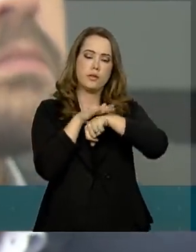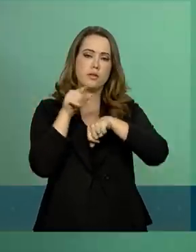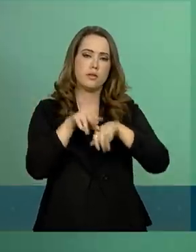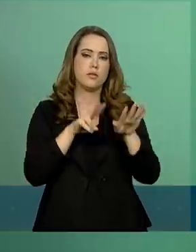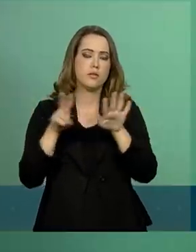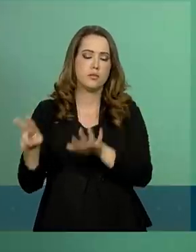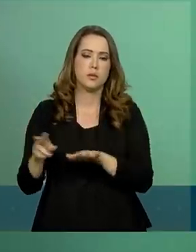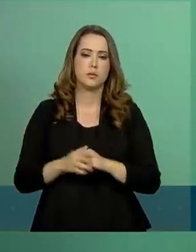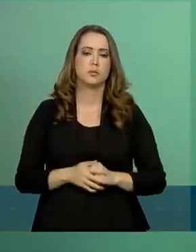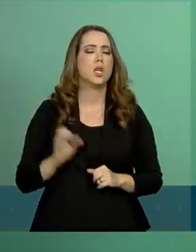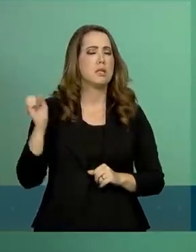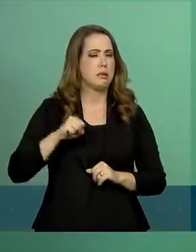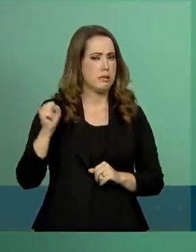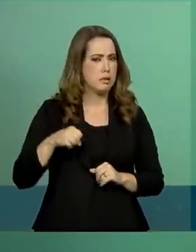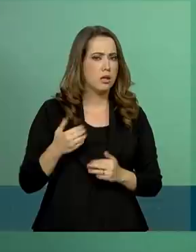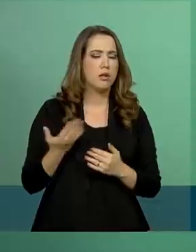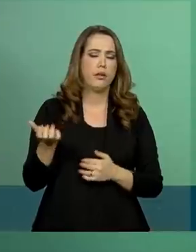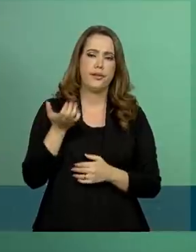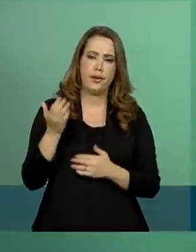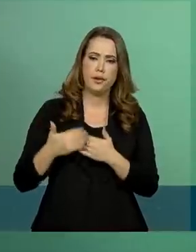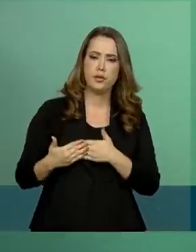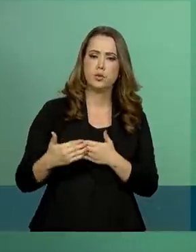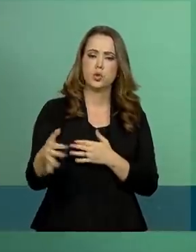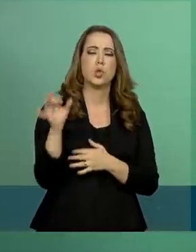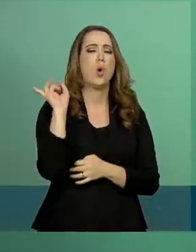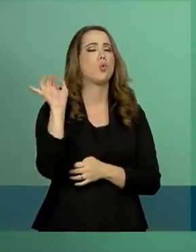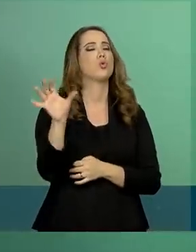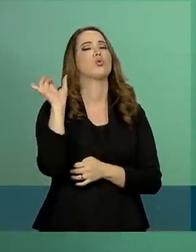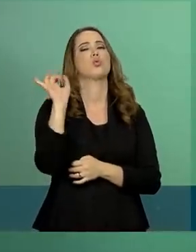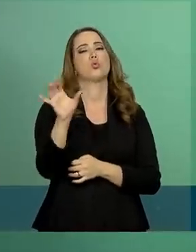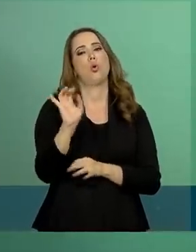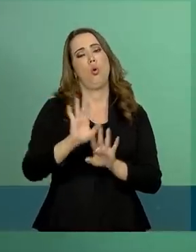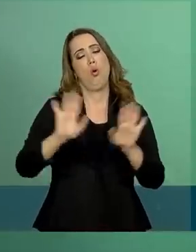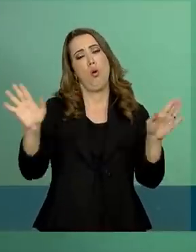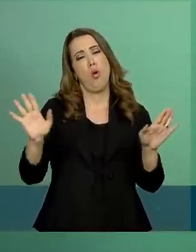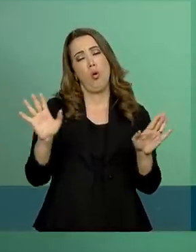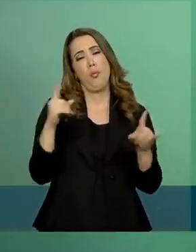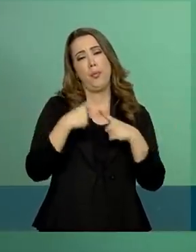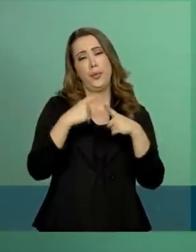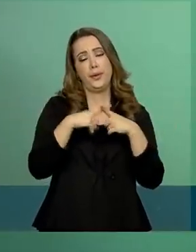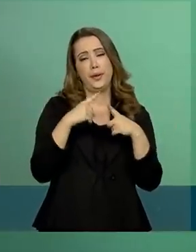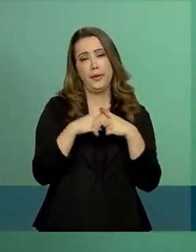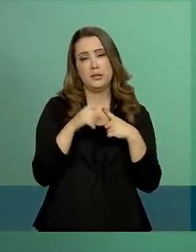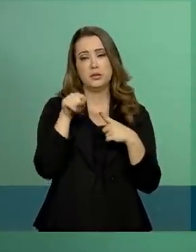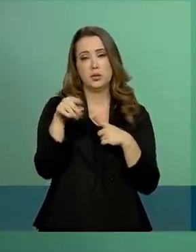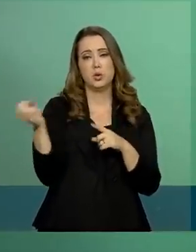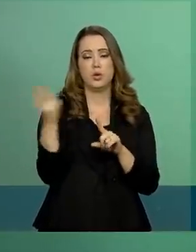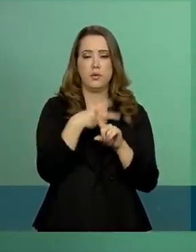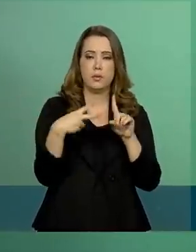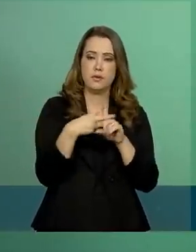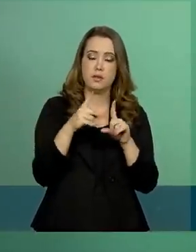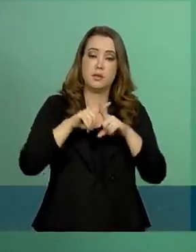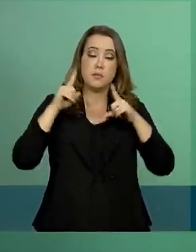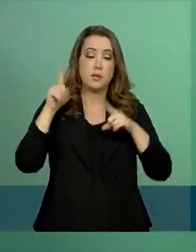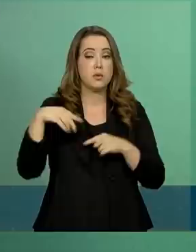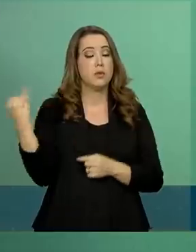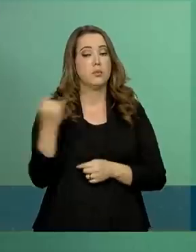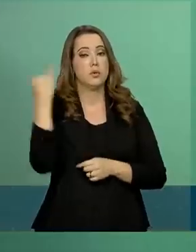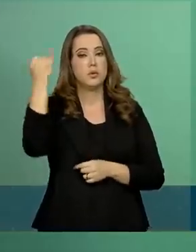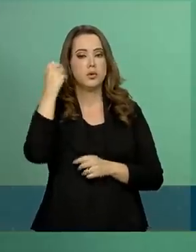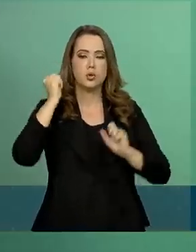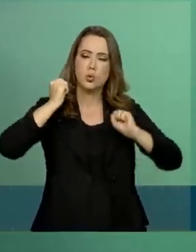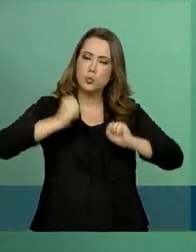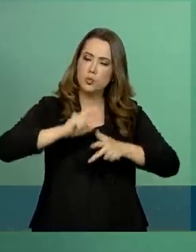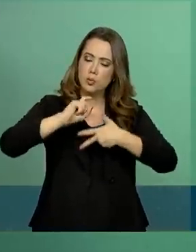Tem a intenção de manter, não exclusivamente, por razão da nova Previdência, mas porque é importante o